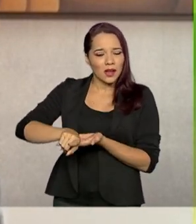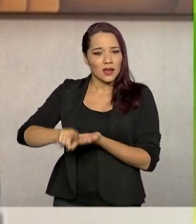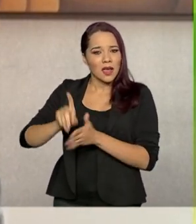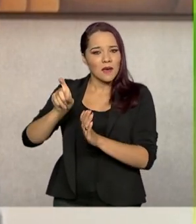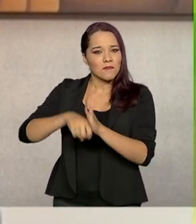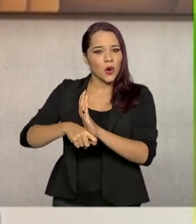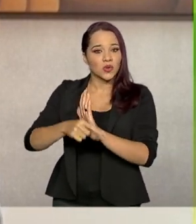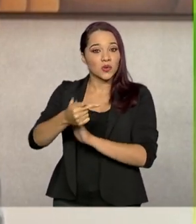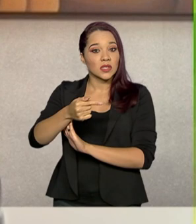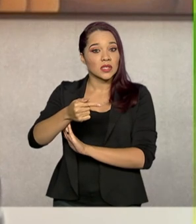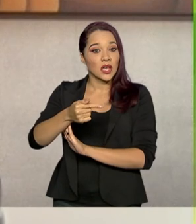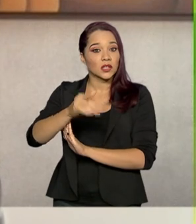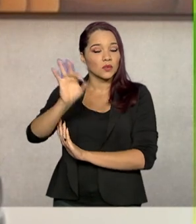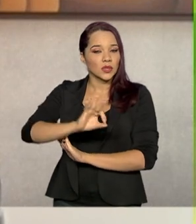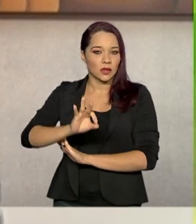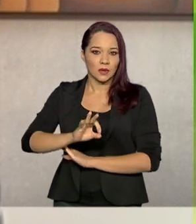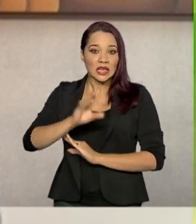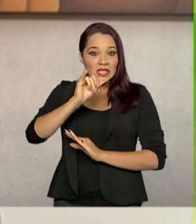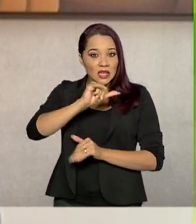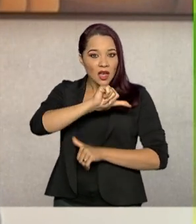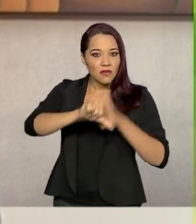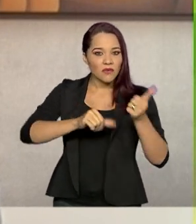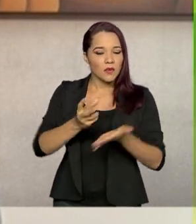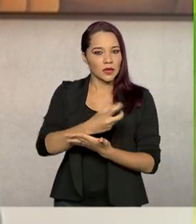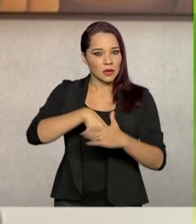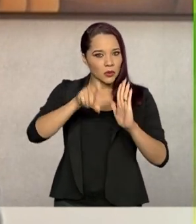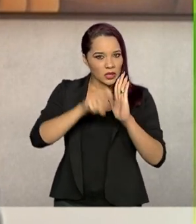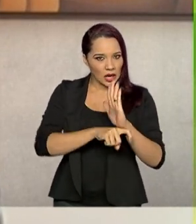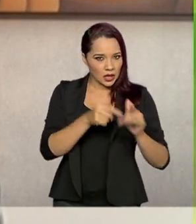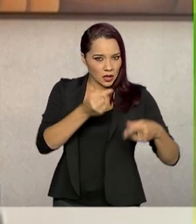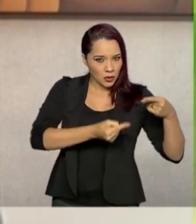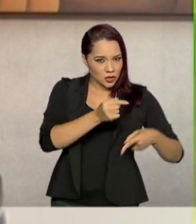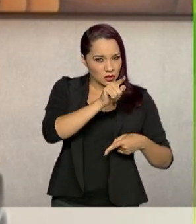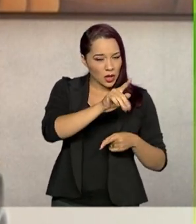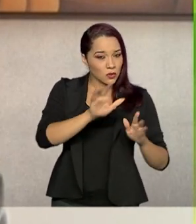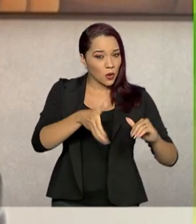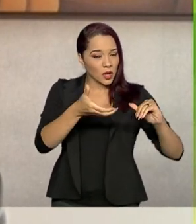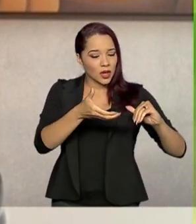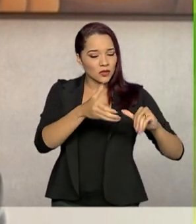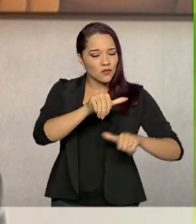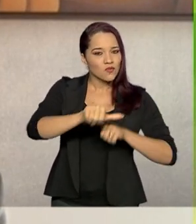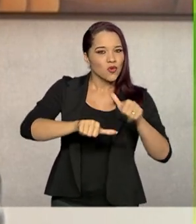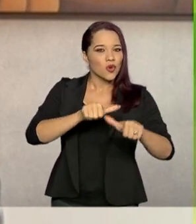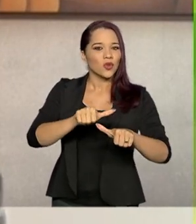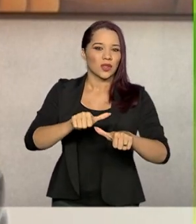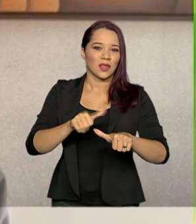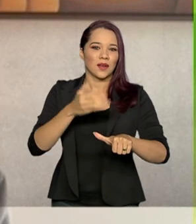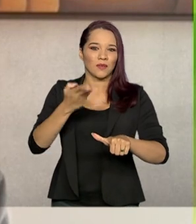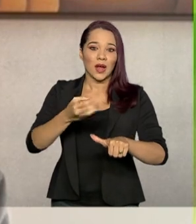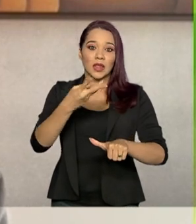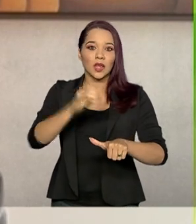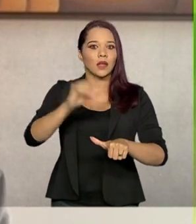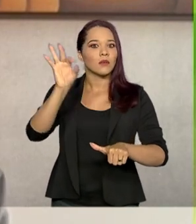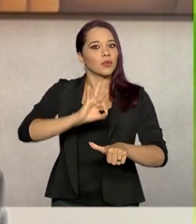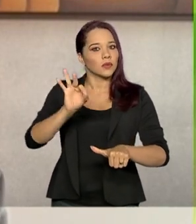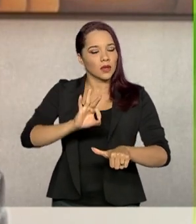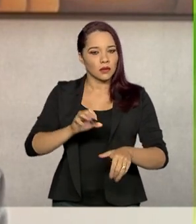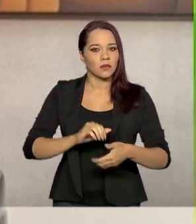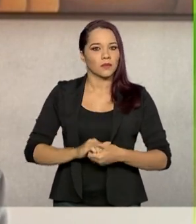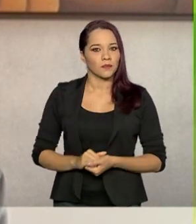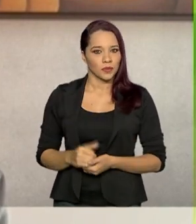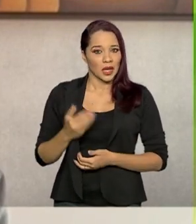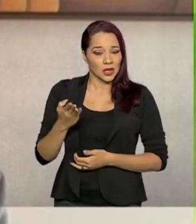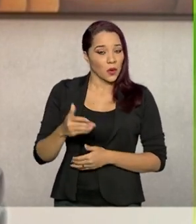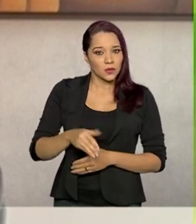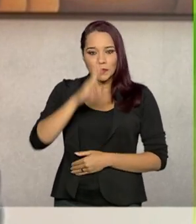Com a reforma tributária, essa que está sendo debatida no Congresso, ele passaria a ser tributado a 30%, um bem de